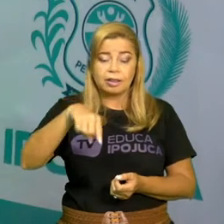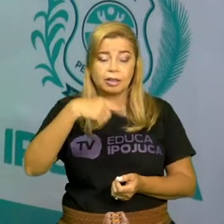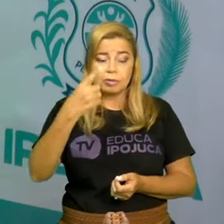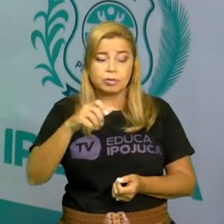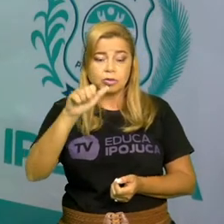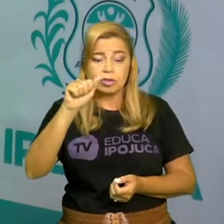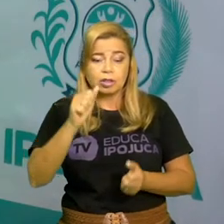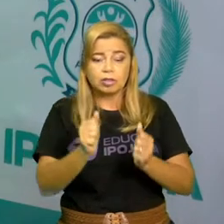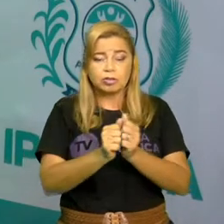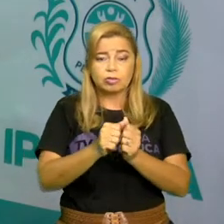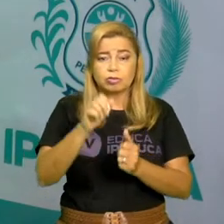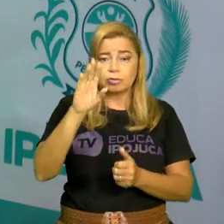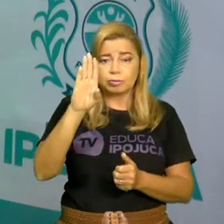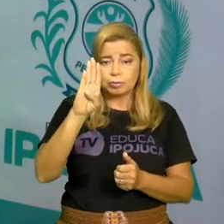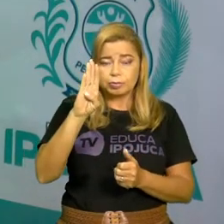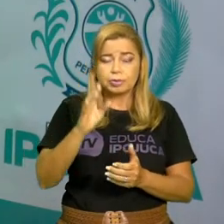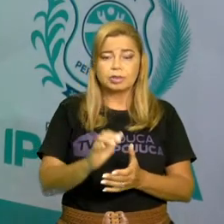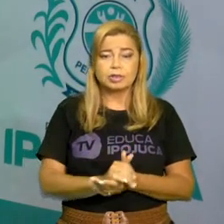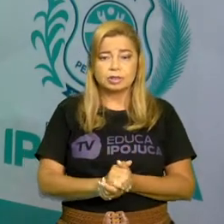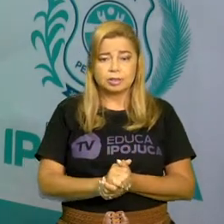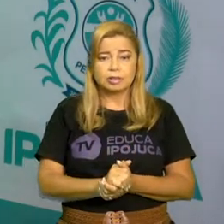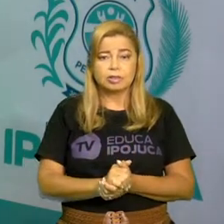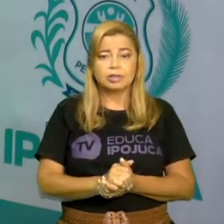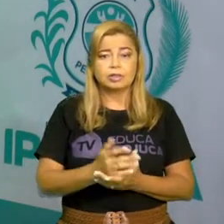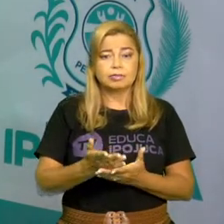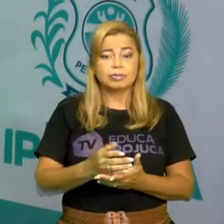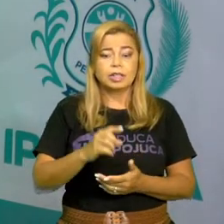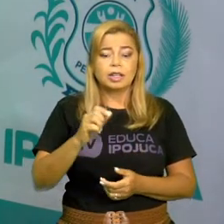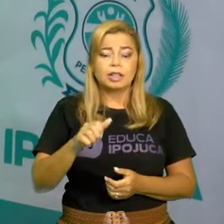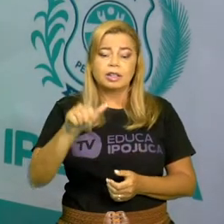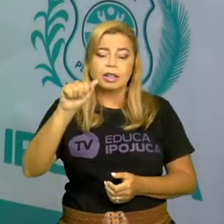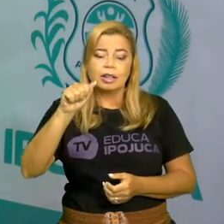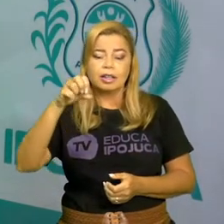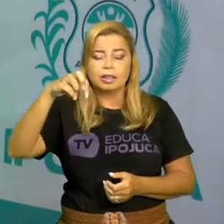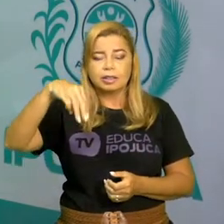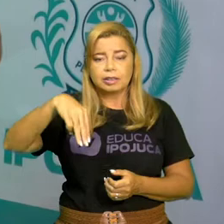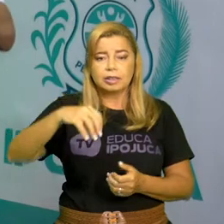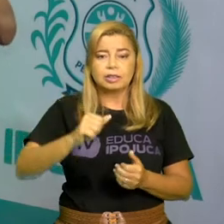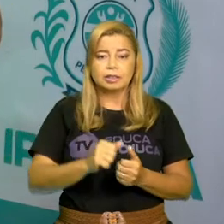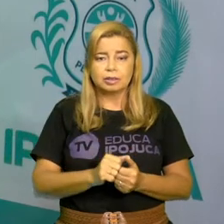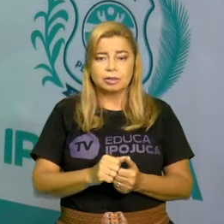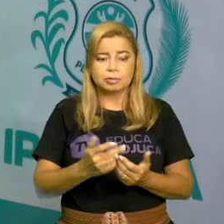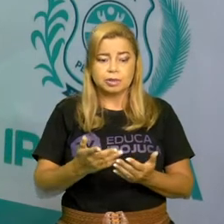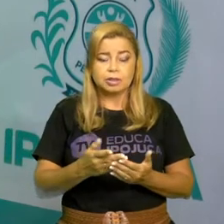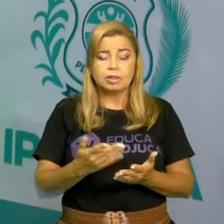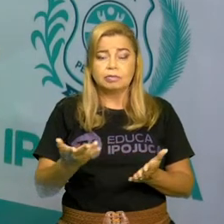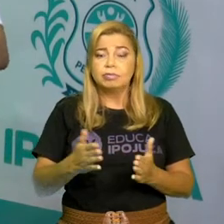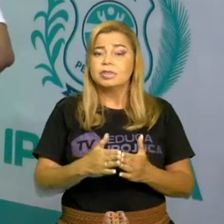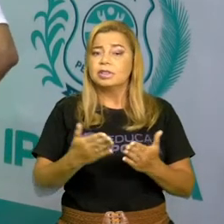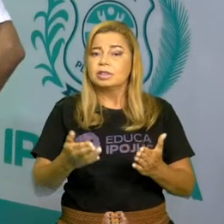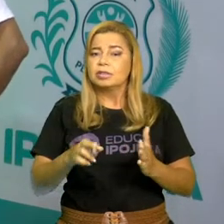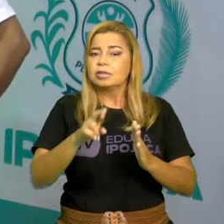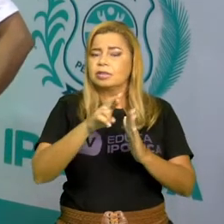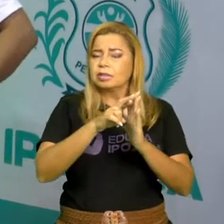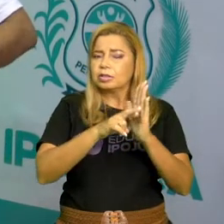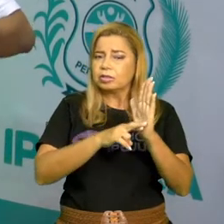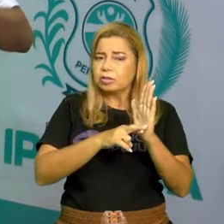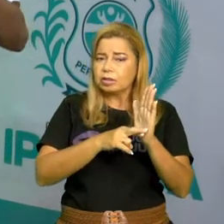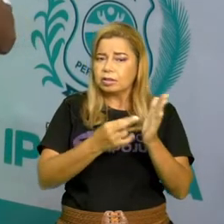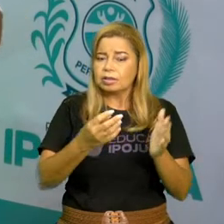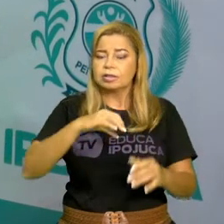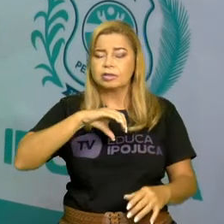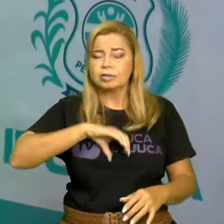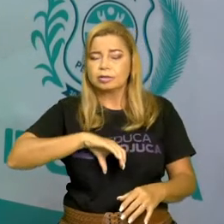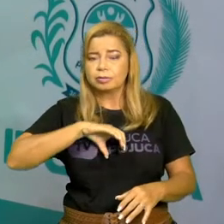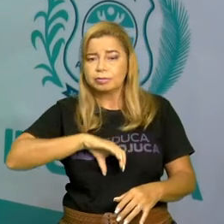Se a palavra é com M, venho... A M vem depois de Q. Então, essas regrinhas da nossa língua portuguesa,